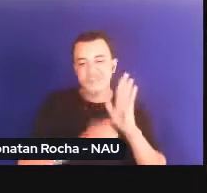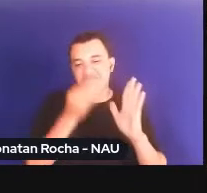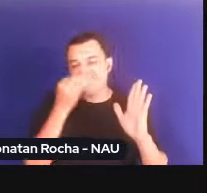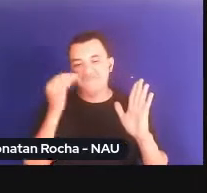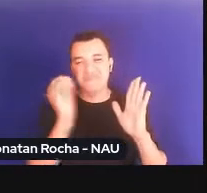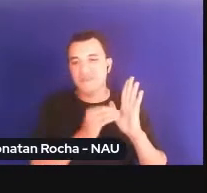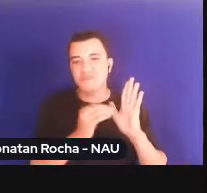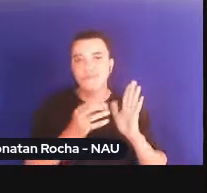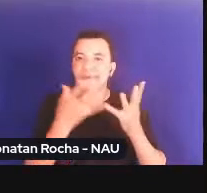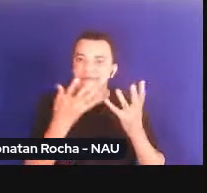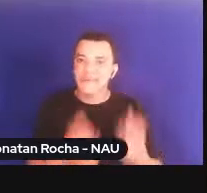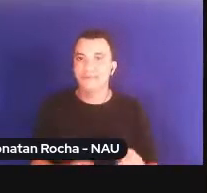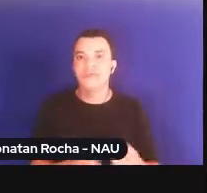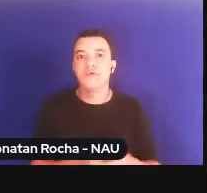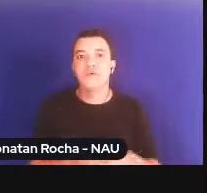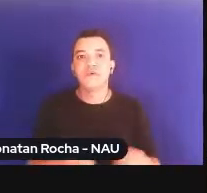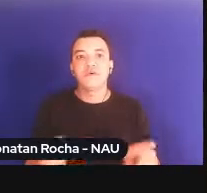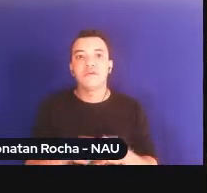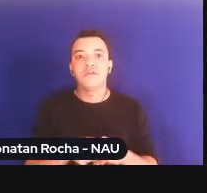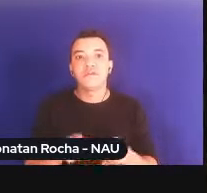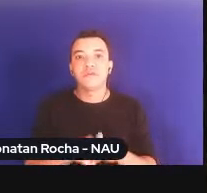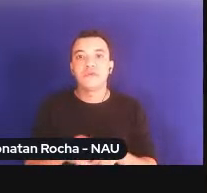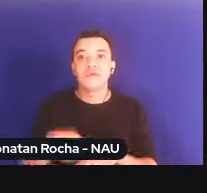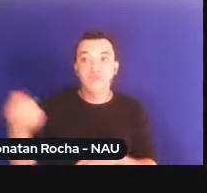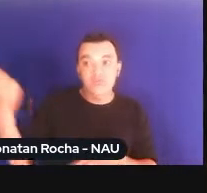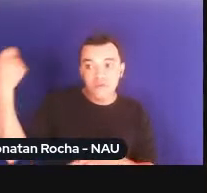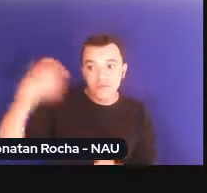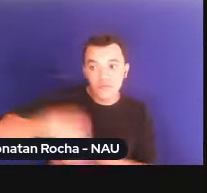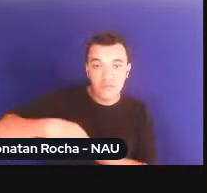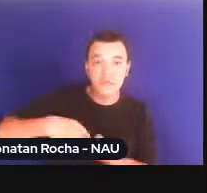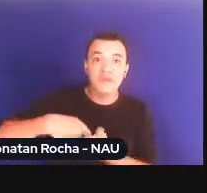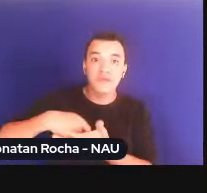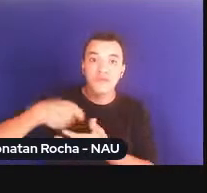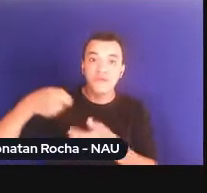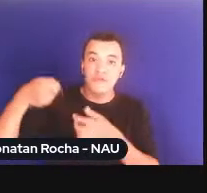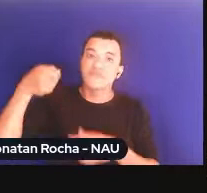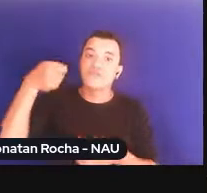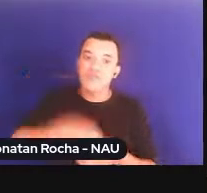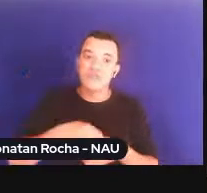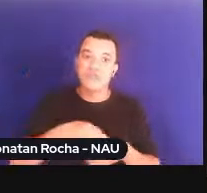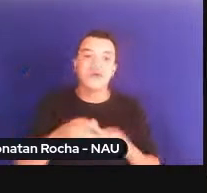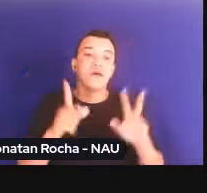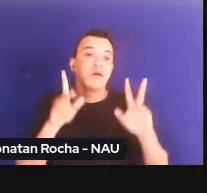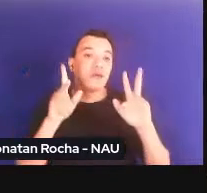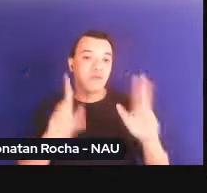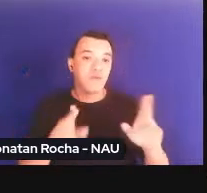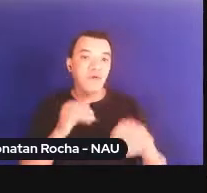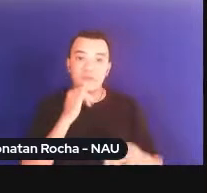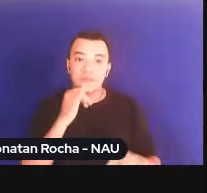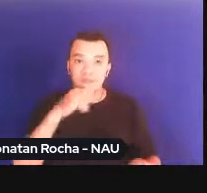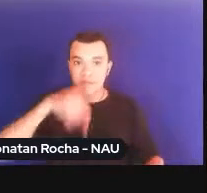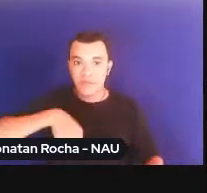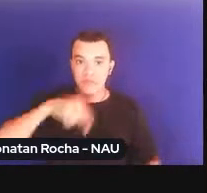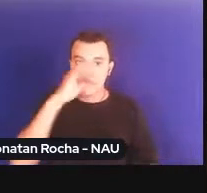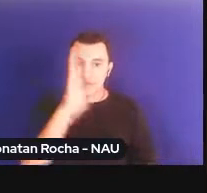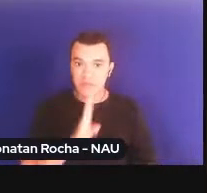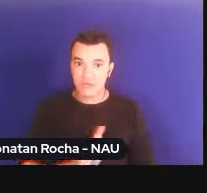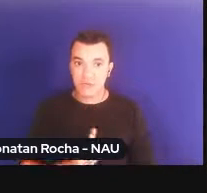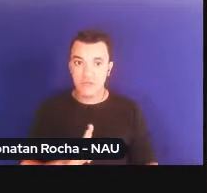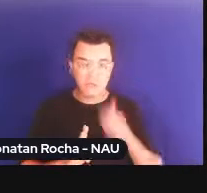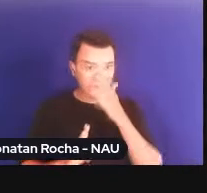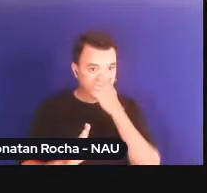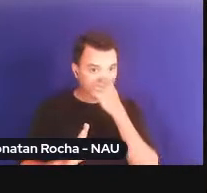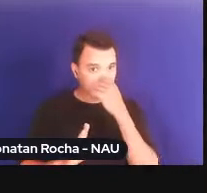e podem vir a ser condenados, como o Brasil inclusive já foi, em casos, por exemplo, de nação, em